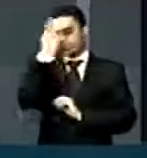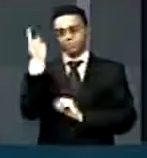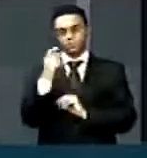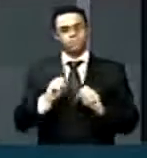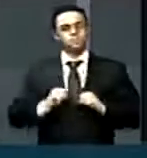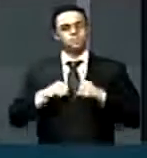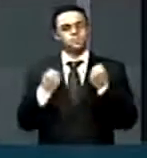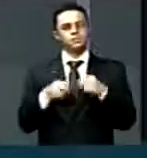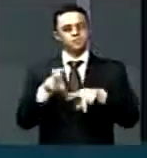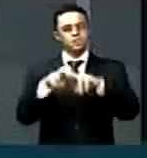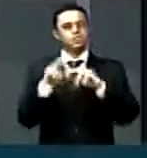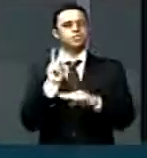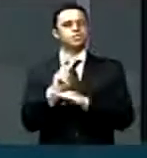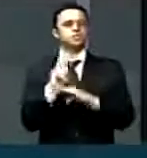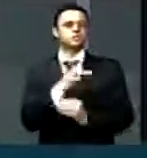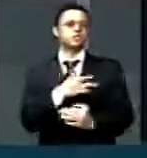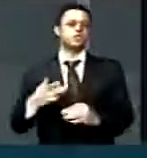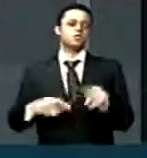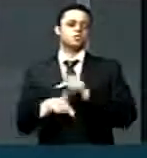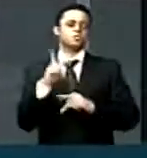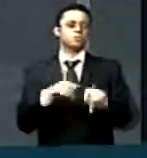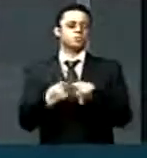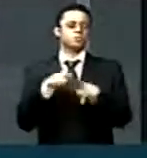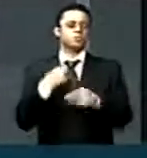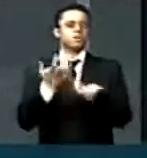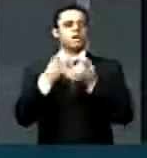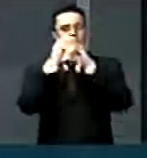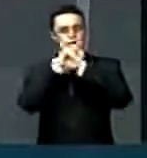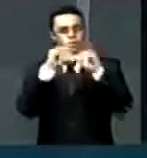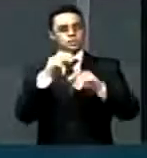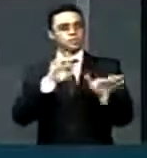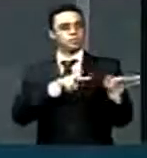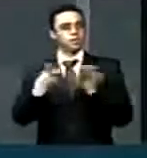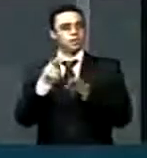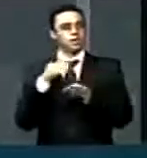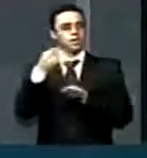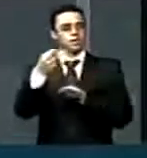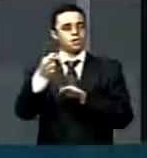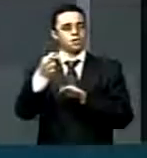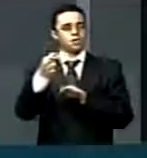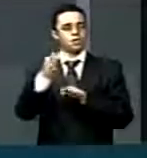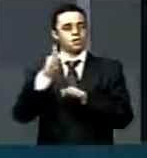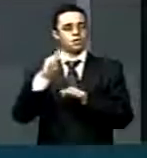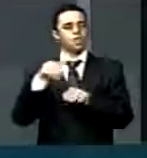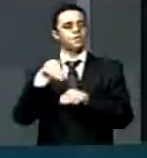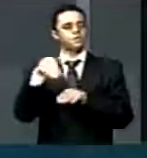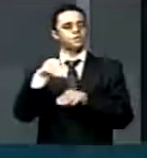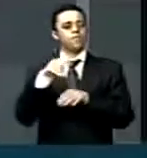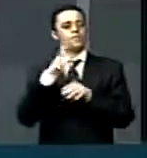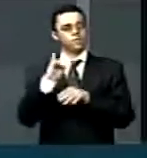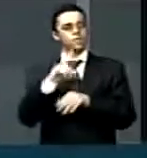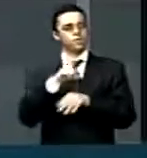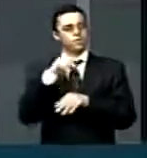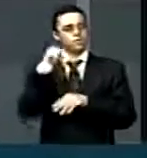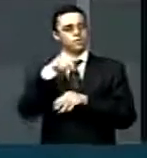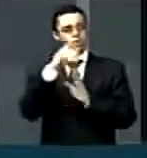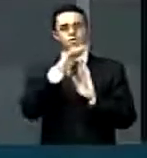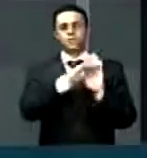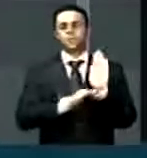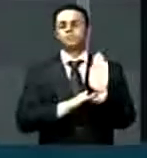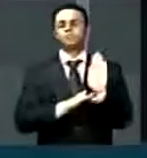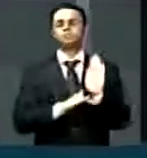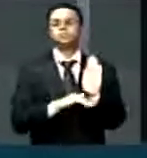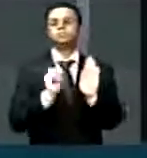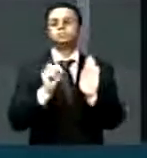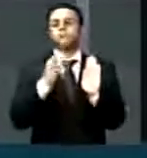defesa da saúde pública. E quero anunciar que na semana que vem estarão na pauta desse Congresso Nacional